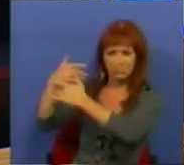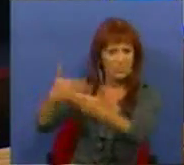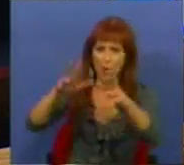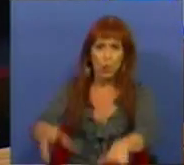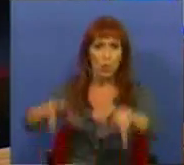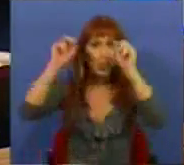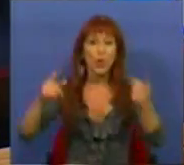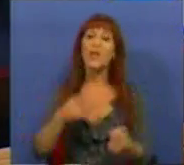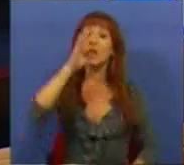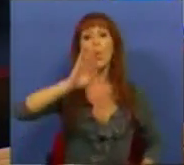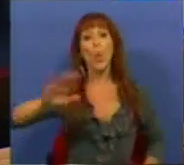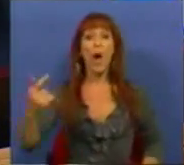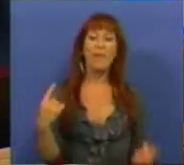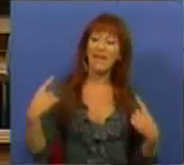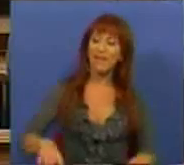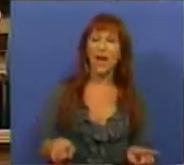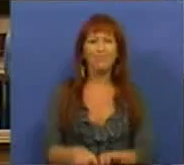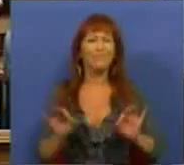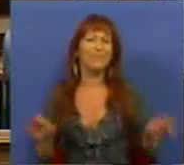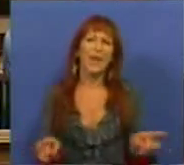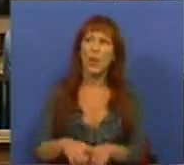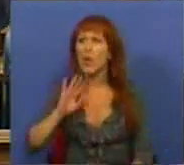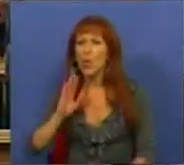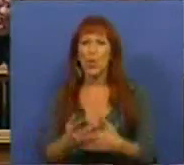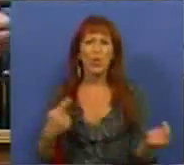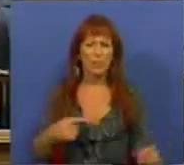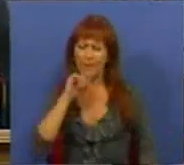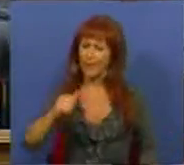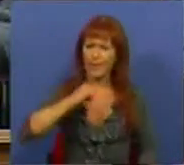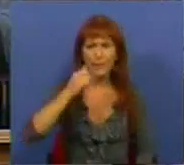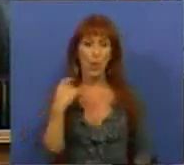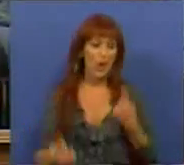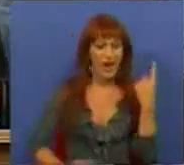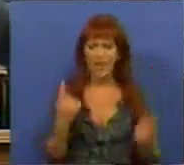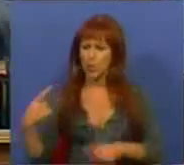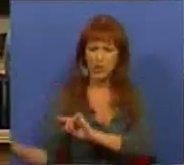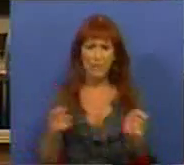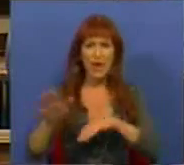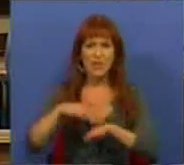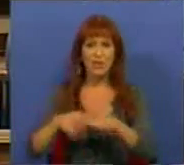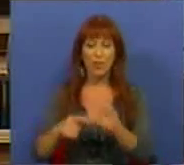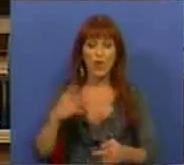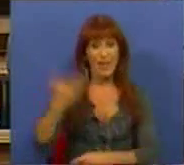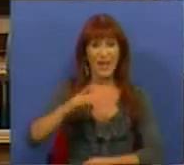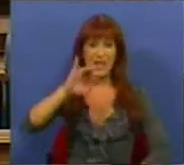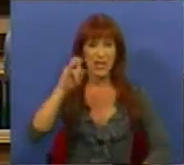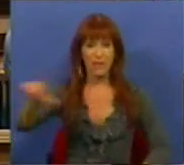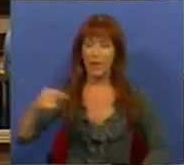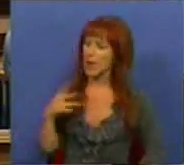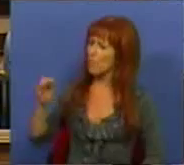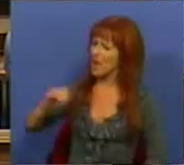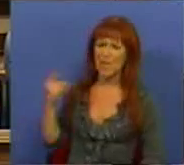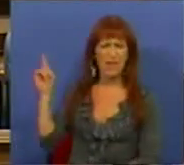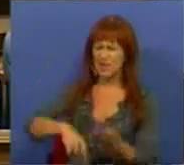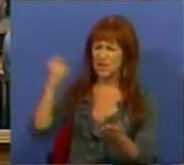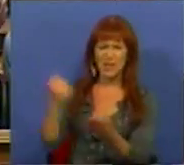momento. E o hábito que torna-se ultimamente constante em cada um dos debates sobre direitos civis, de o PSD aparecer